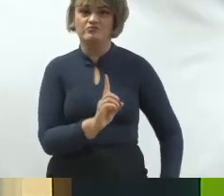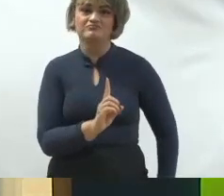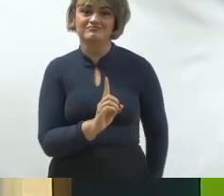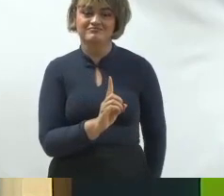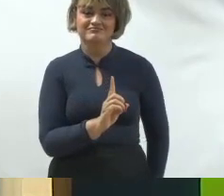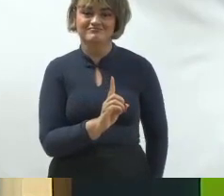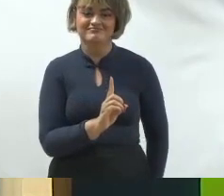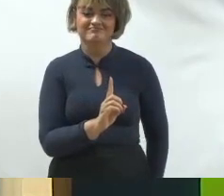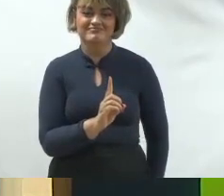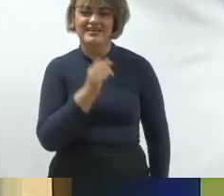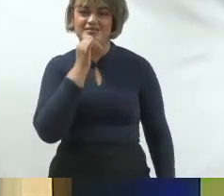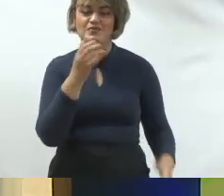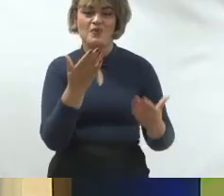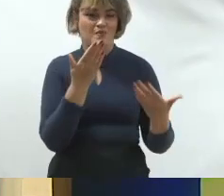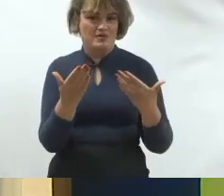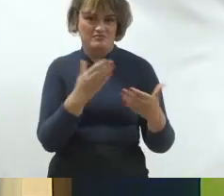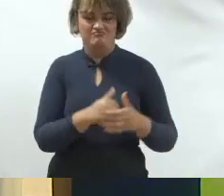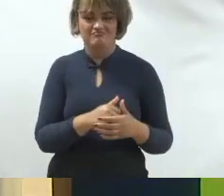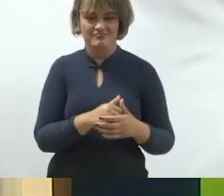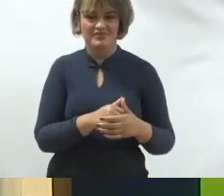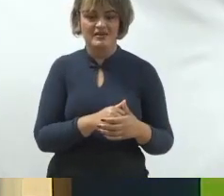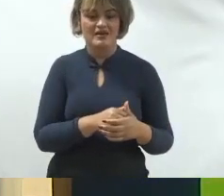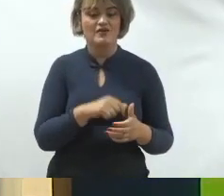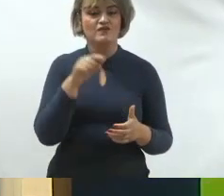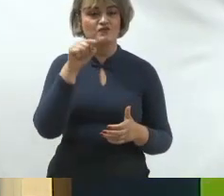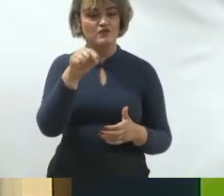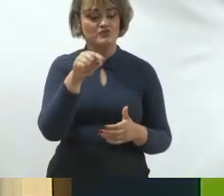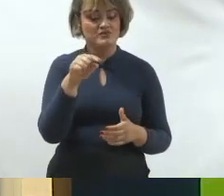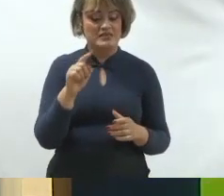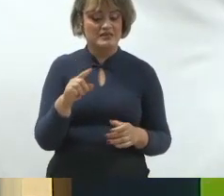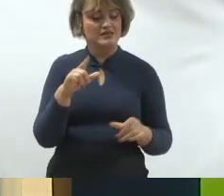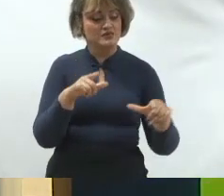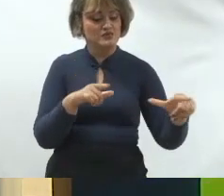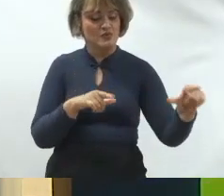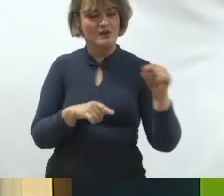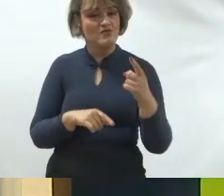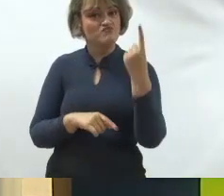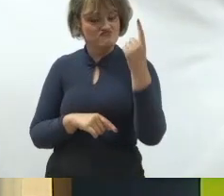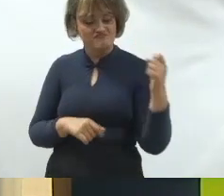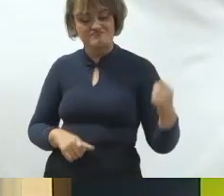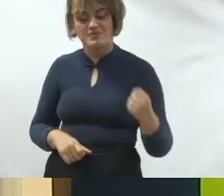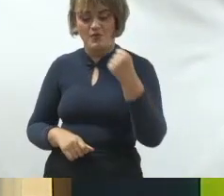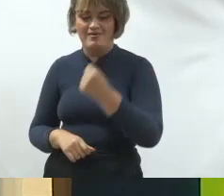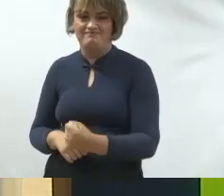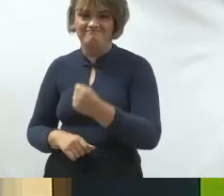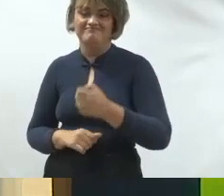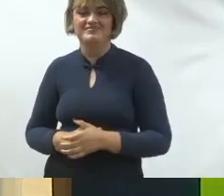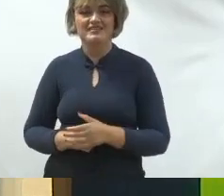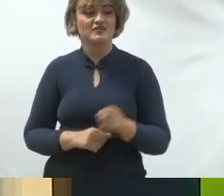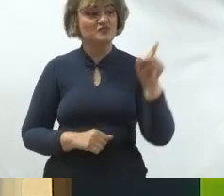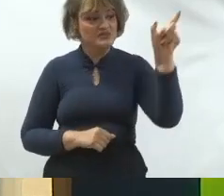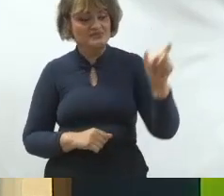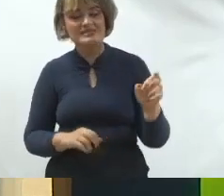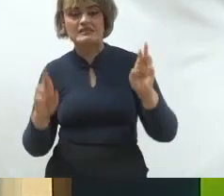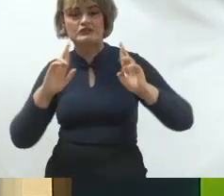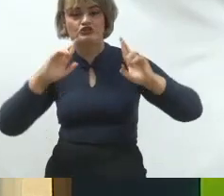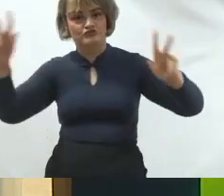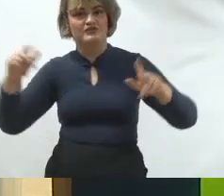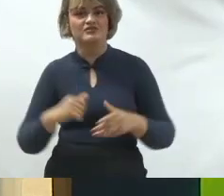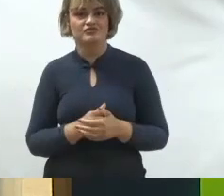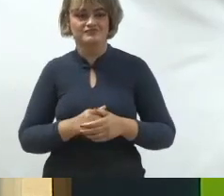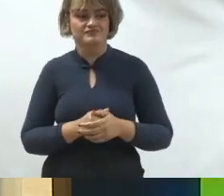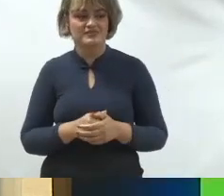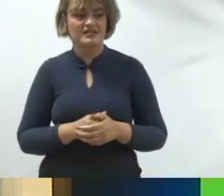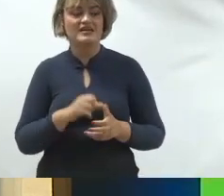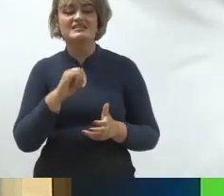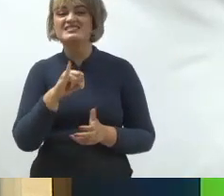muito mais candidatos para eleitos, você ser o eleito. Então, você precisa ser distinto dentro de uma campanha eleitoral.